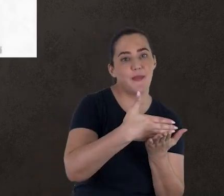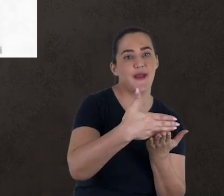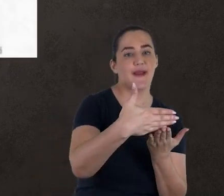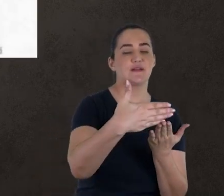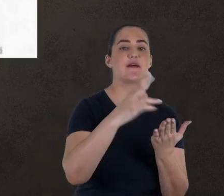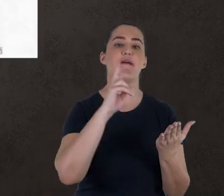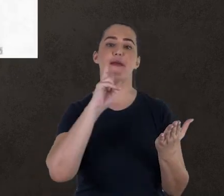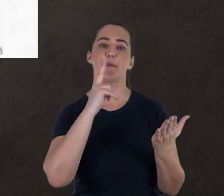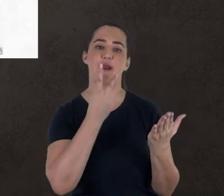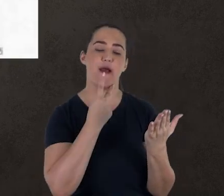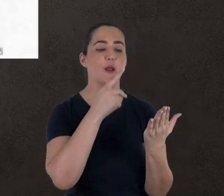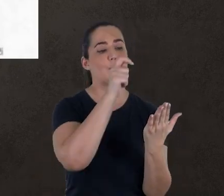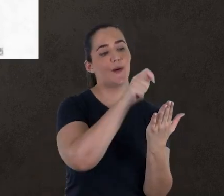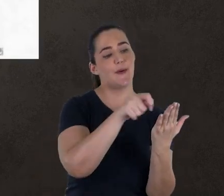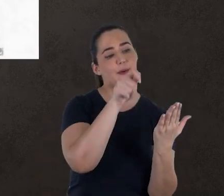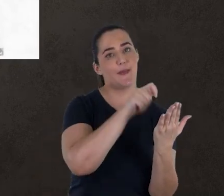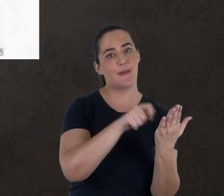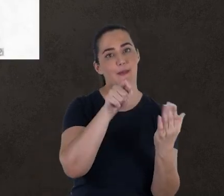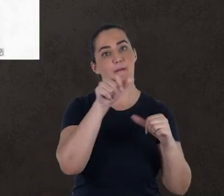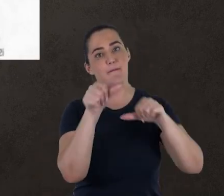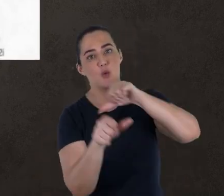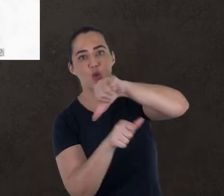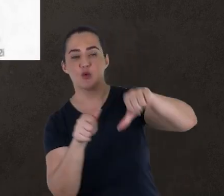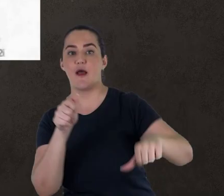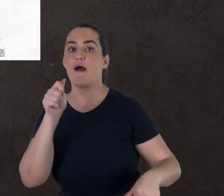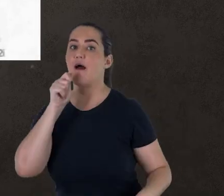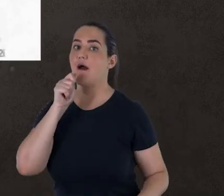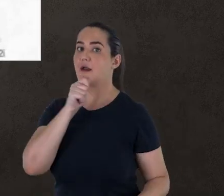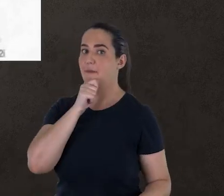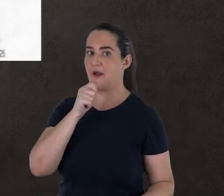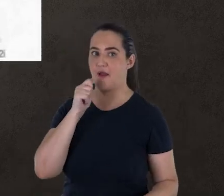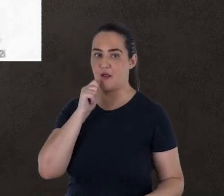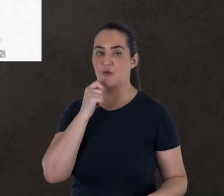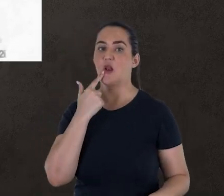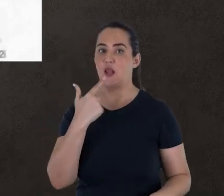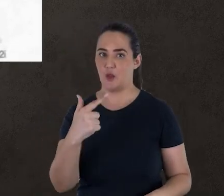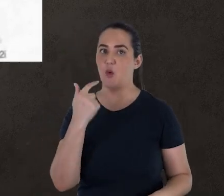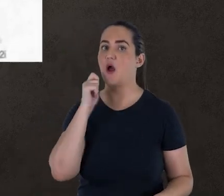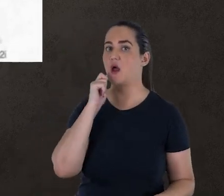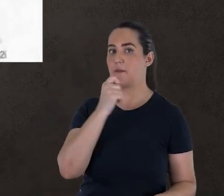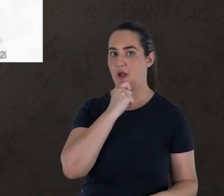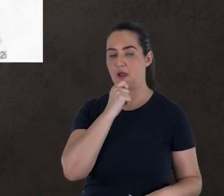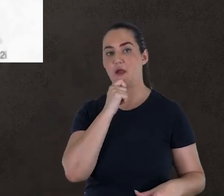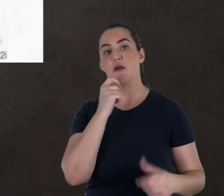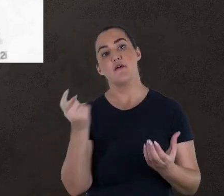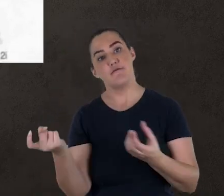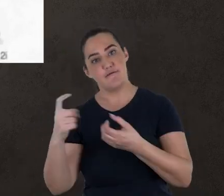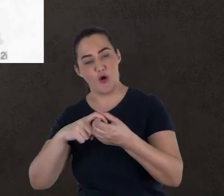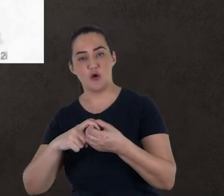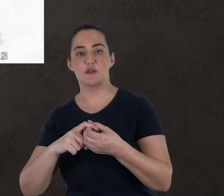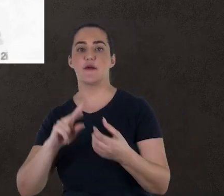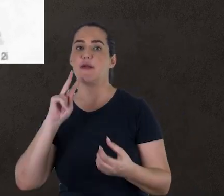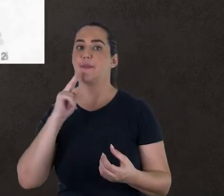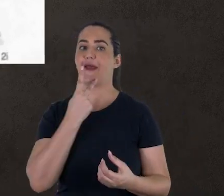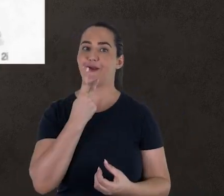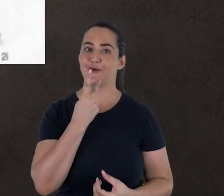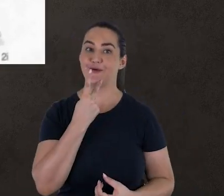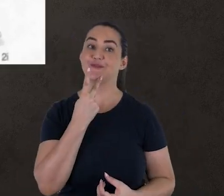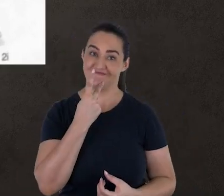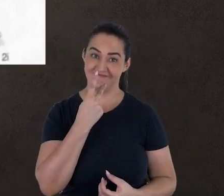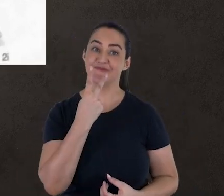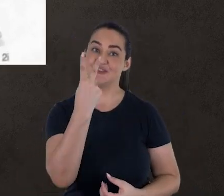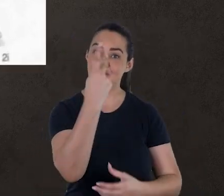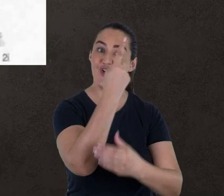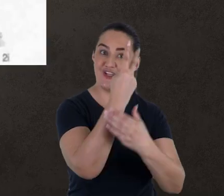abruptamente para aramaico e depois volta para o hebraico, exatamente como temos nas Bíblias Modernas, assim estavam também